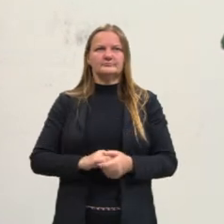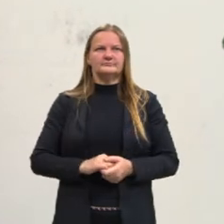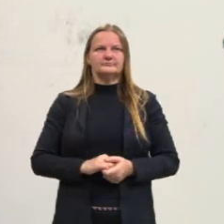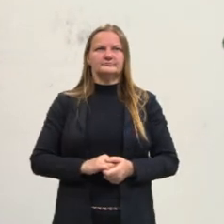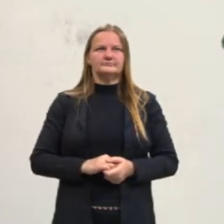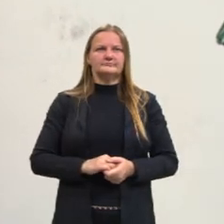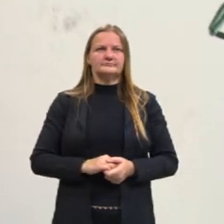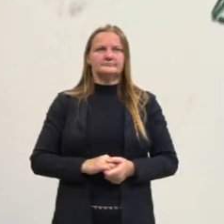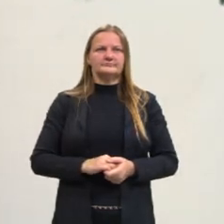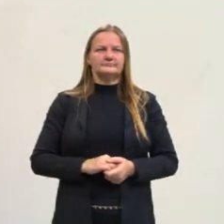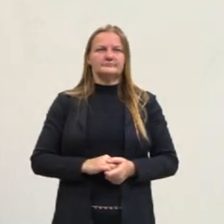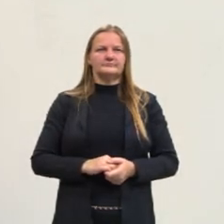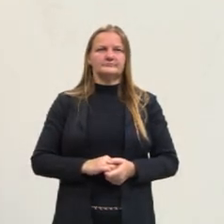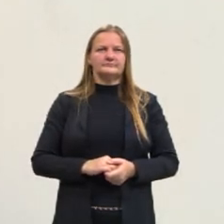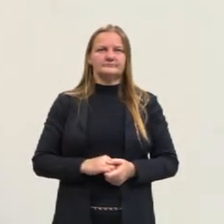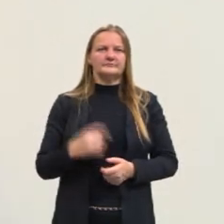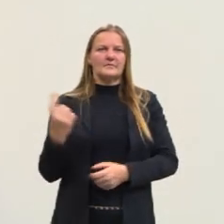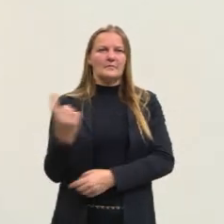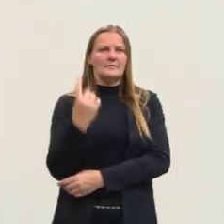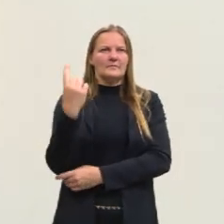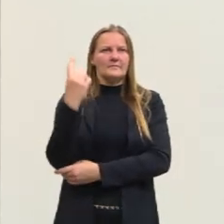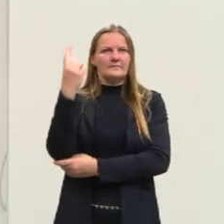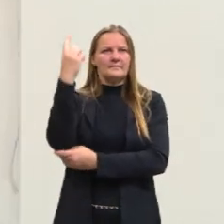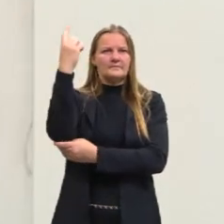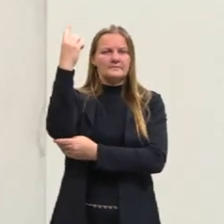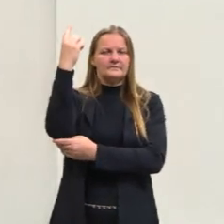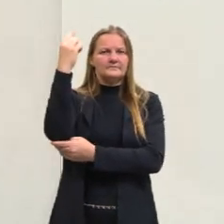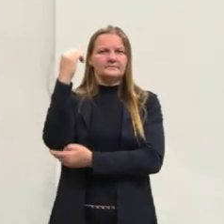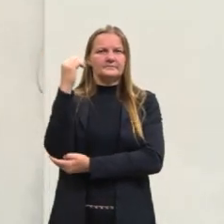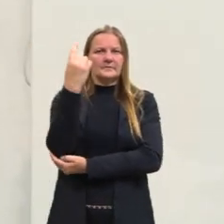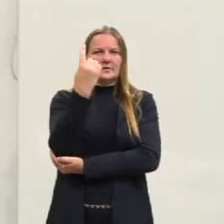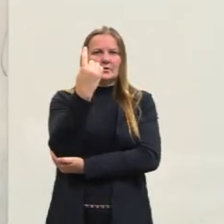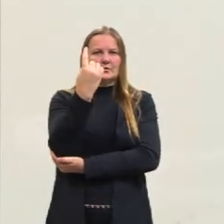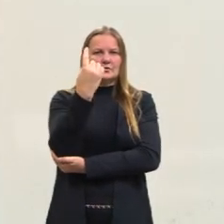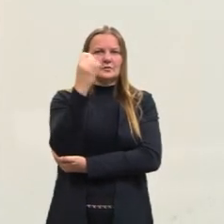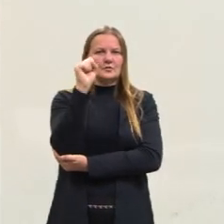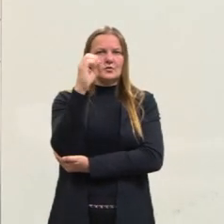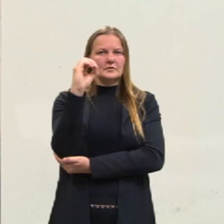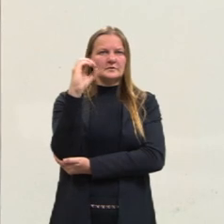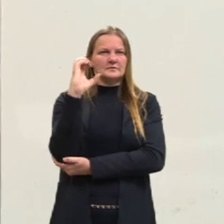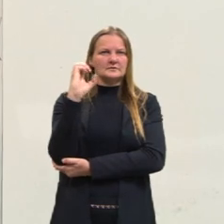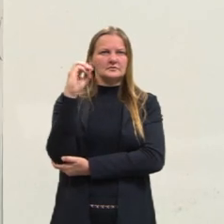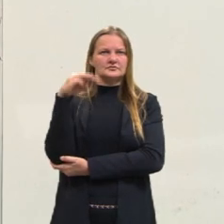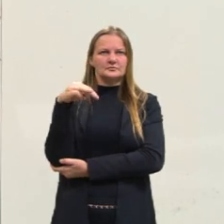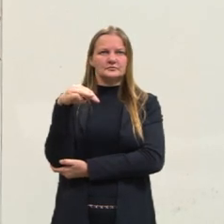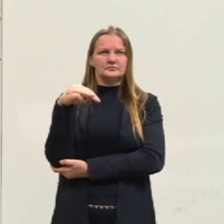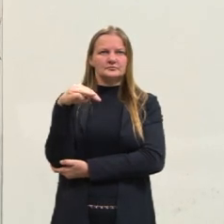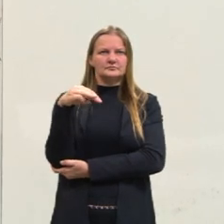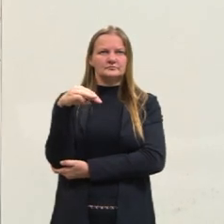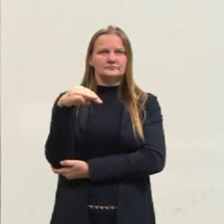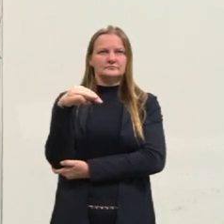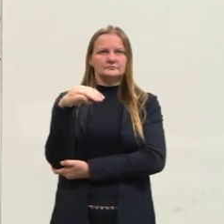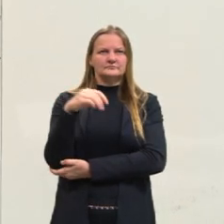Aqui, a altura dele, a altura do homem é 180cm.